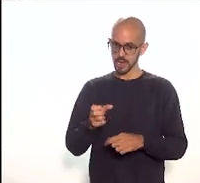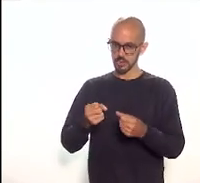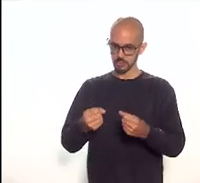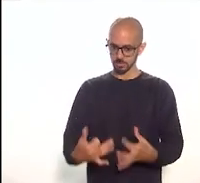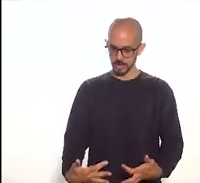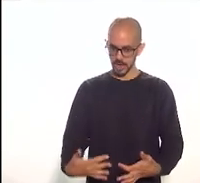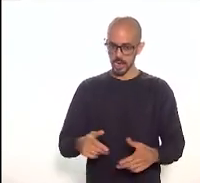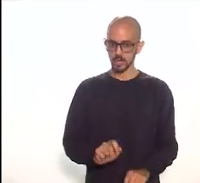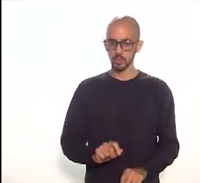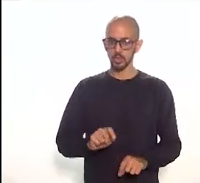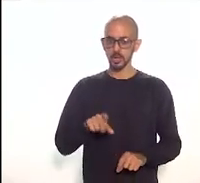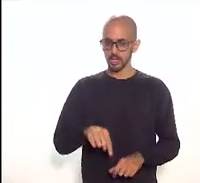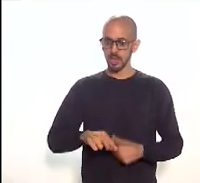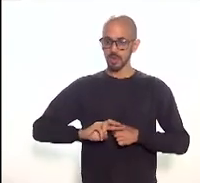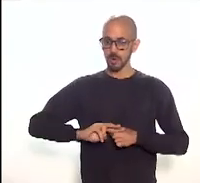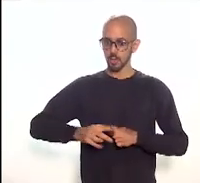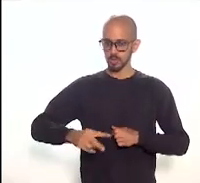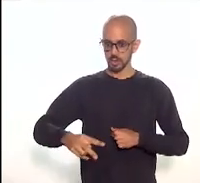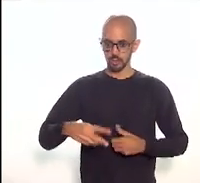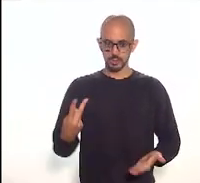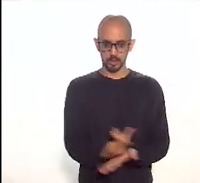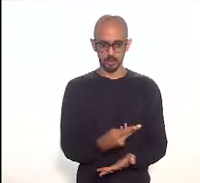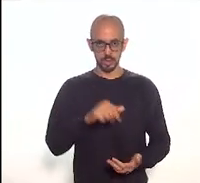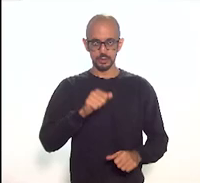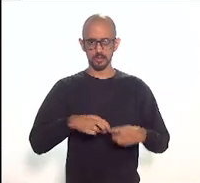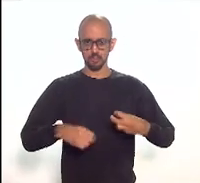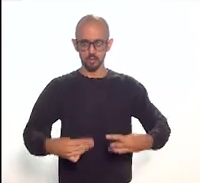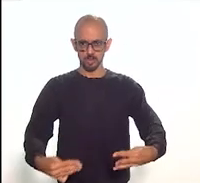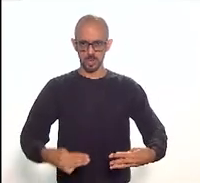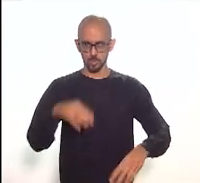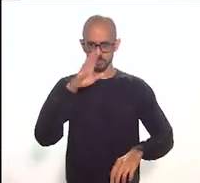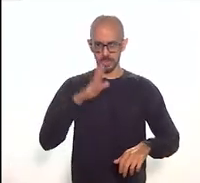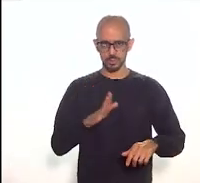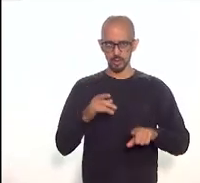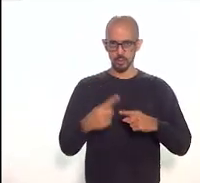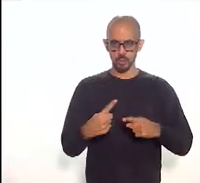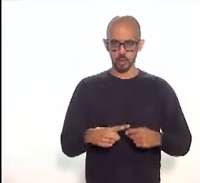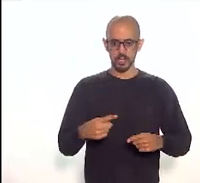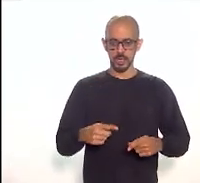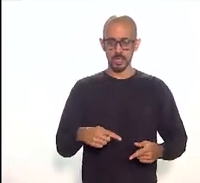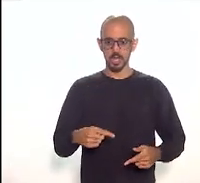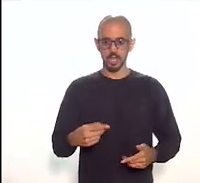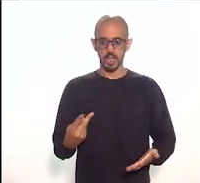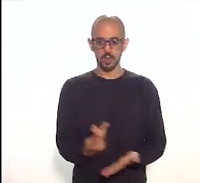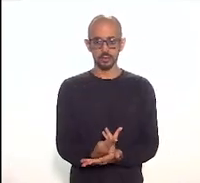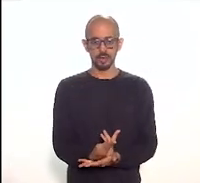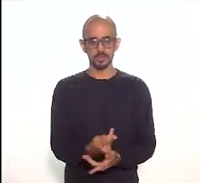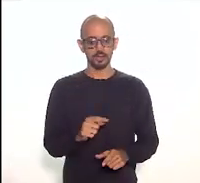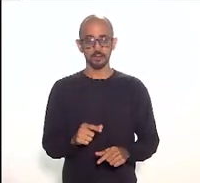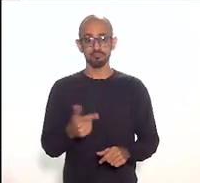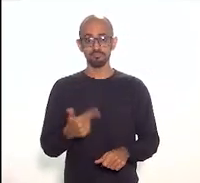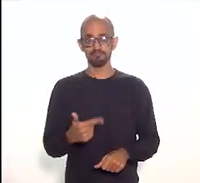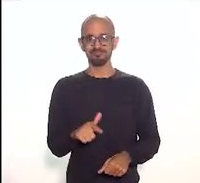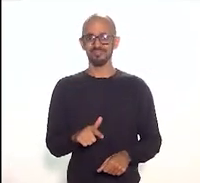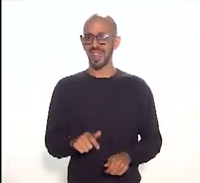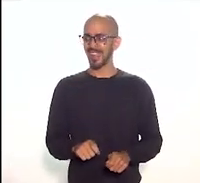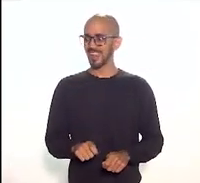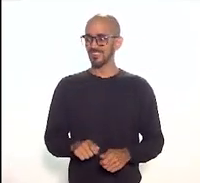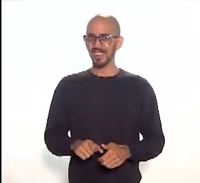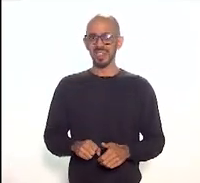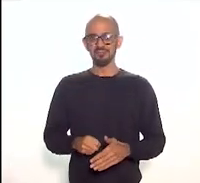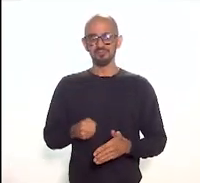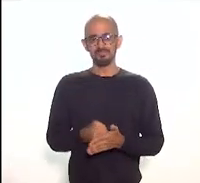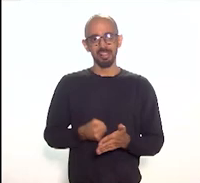isso é a causa de um mal muito comum nos museus públicos brasileiros que já nasceram fadados à sua inoperância, porque os recursos para o seu